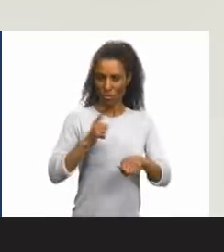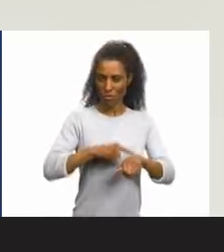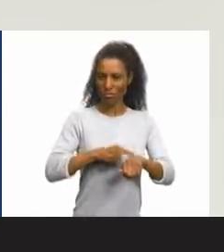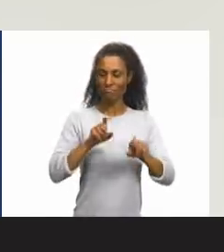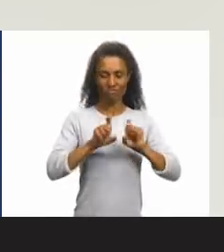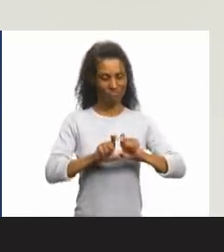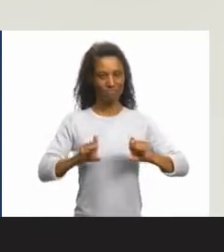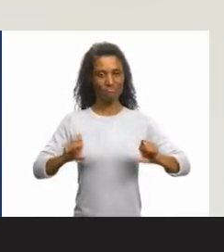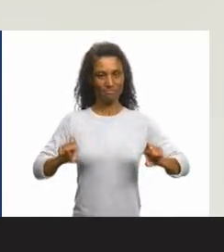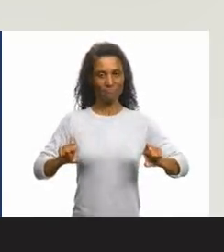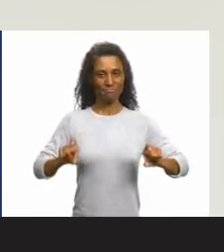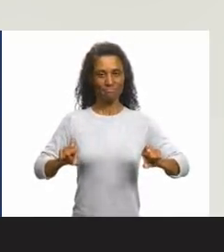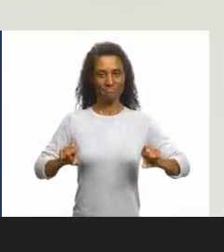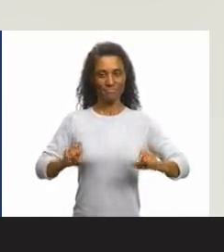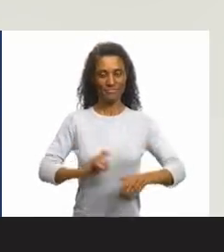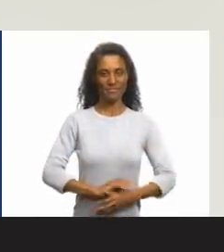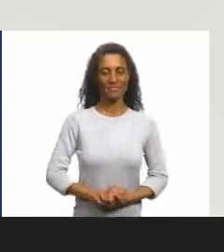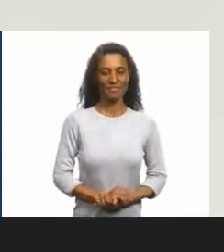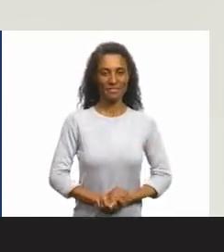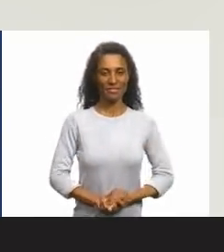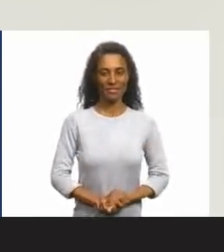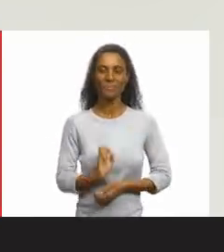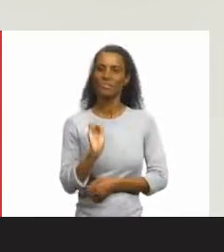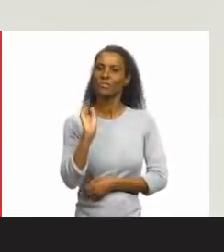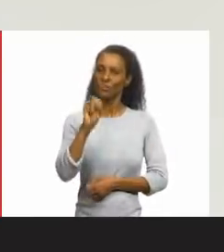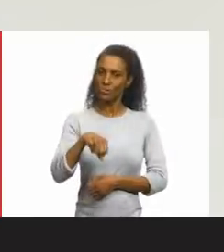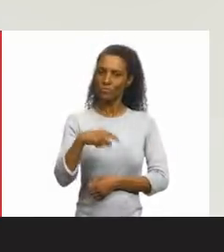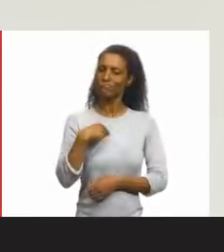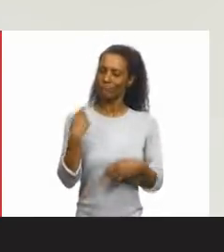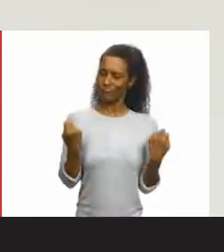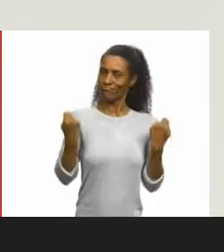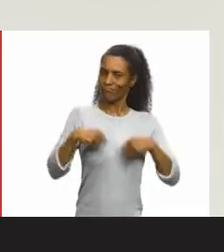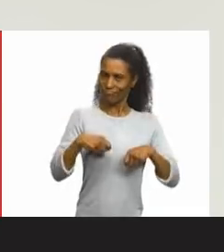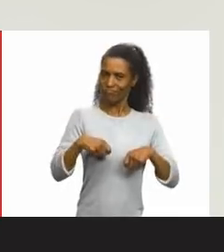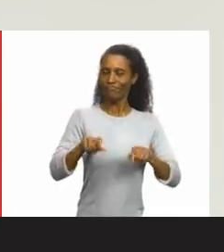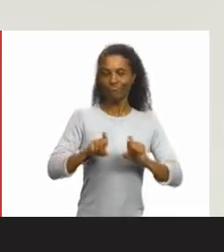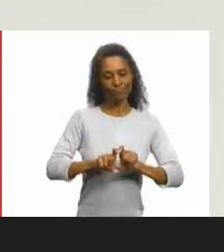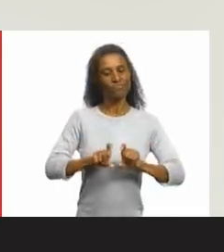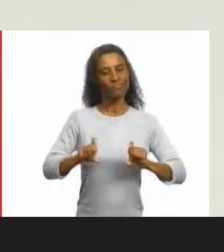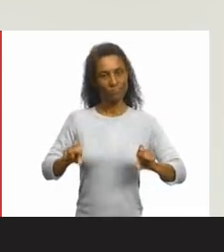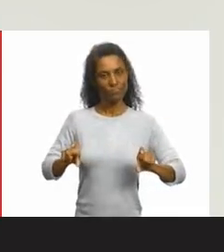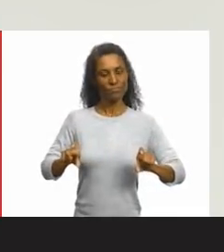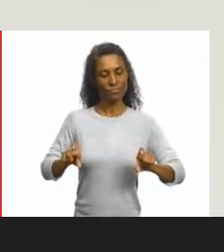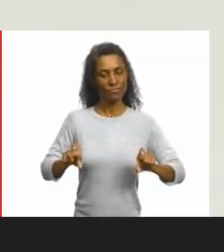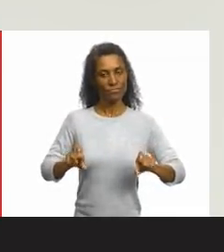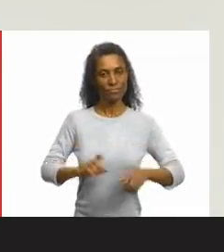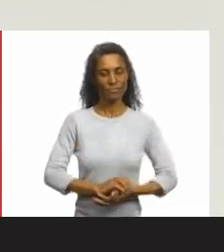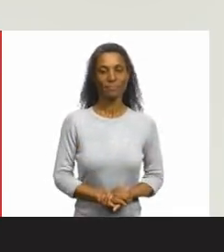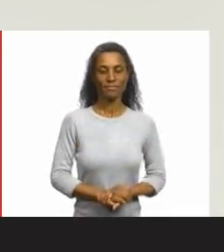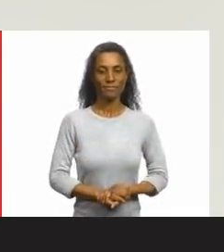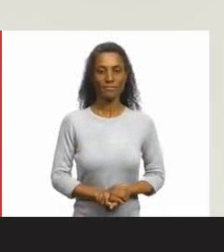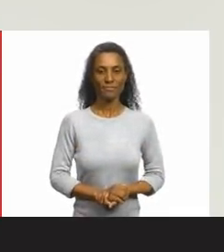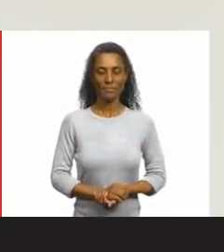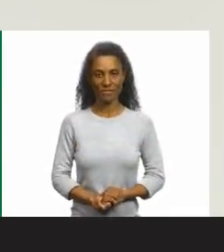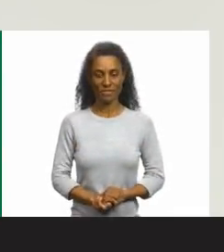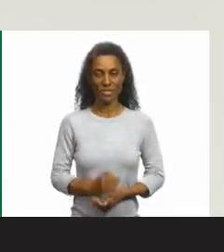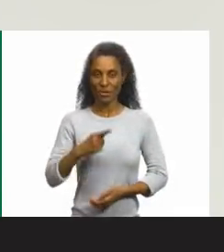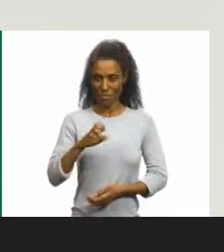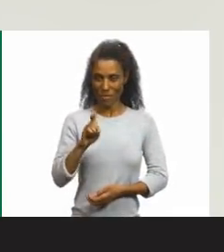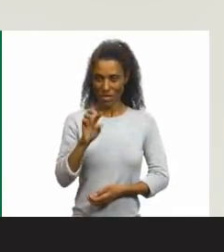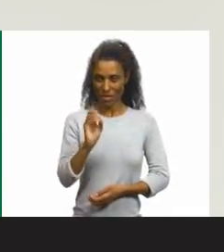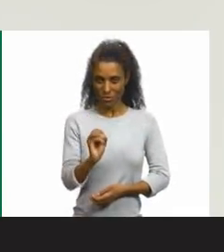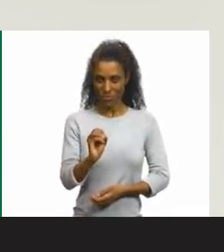renovar. Agora é a hora. Leonardo Stefan 44 4444. Sim, eu posso. Janice Schirmer 33 663.